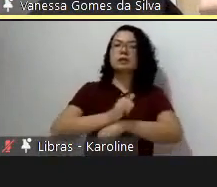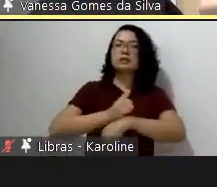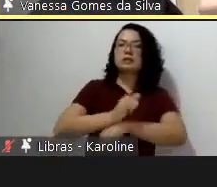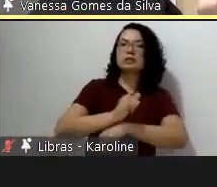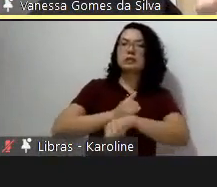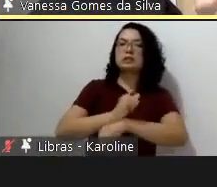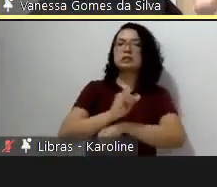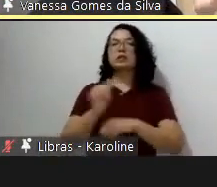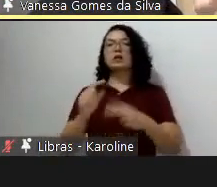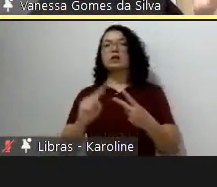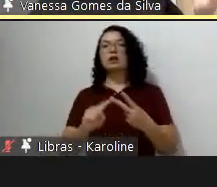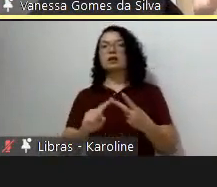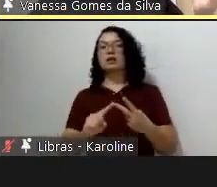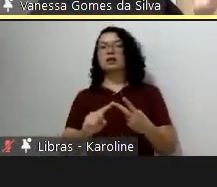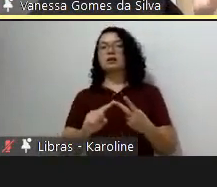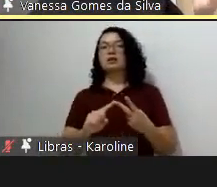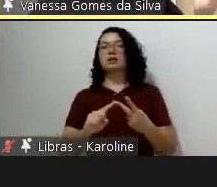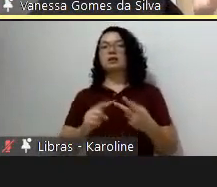trabalho dos projetistas.